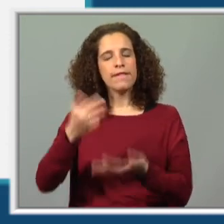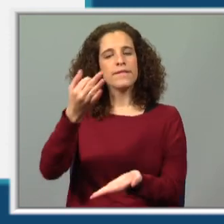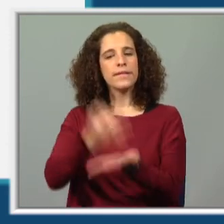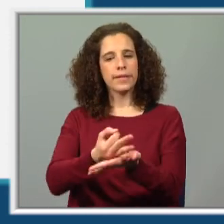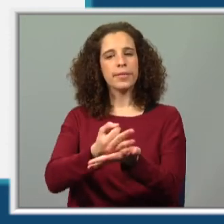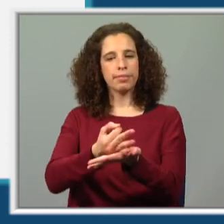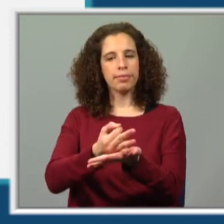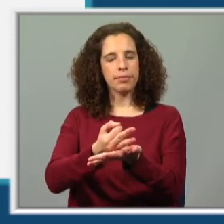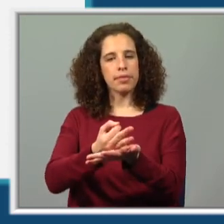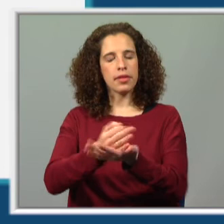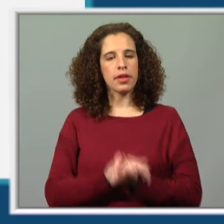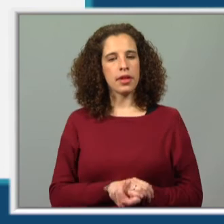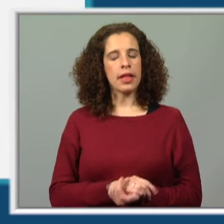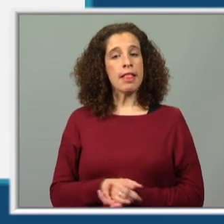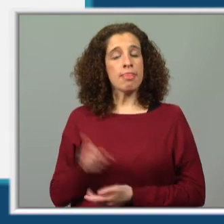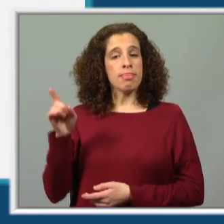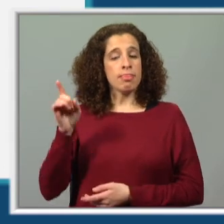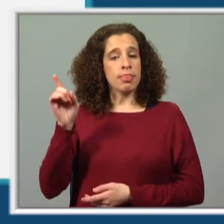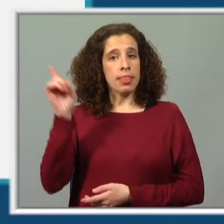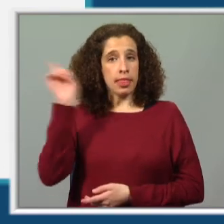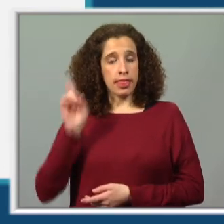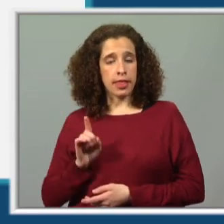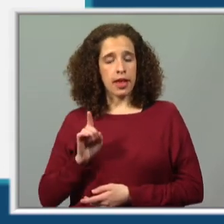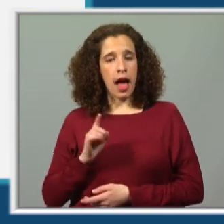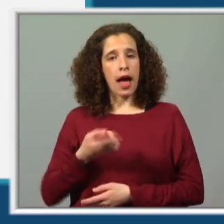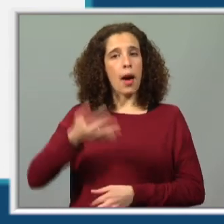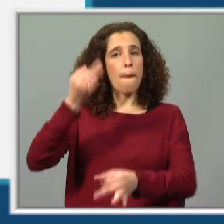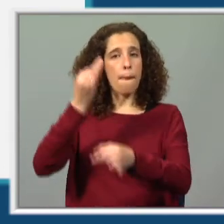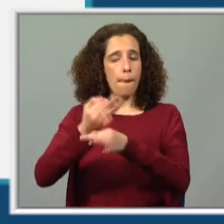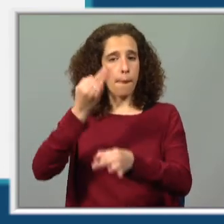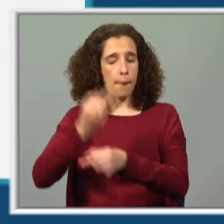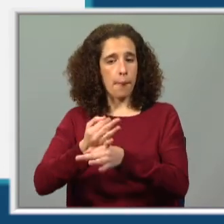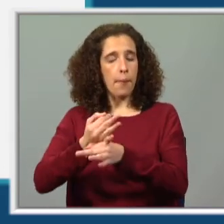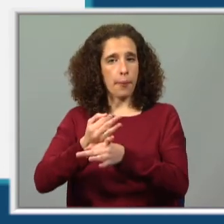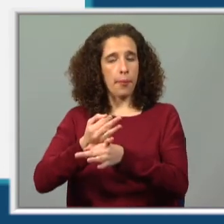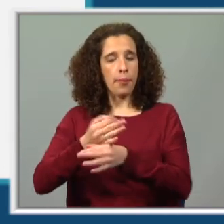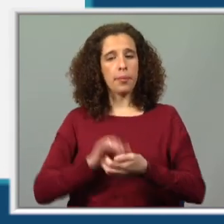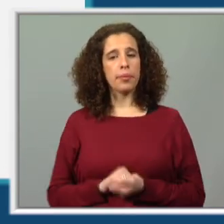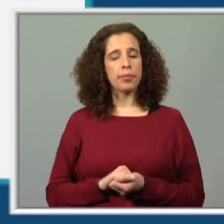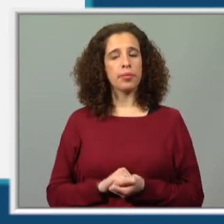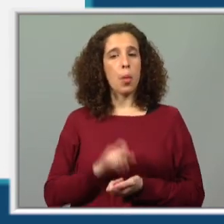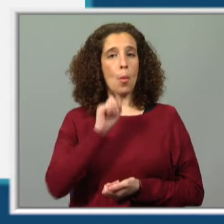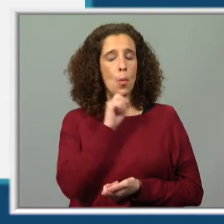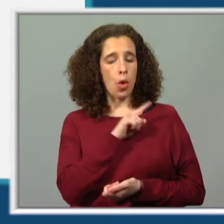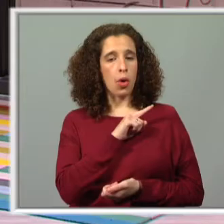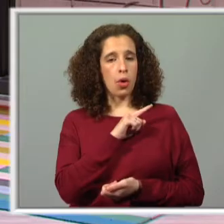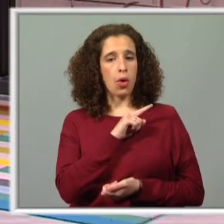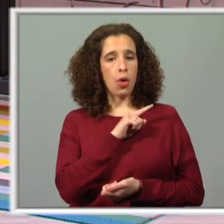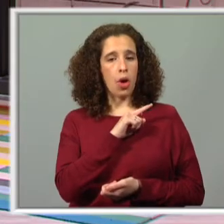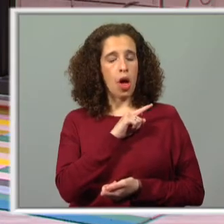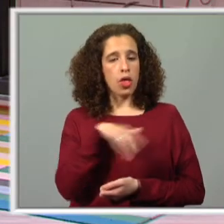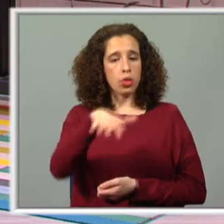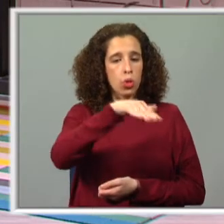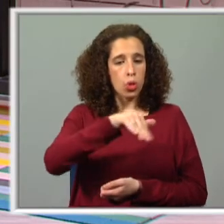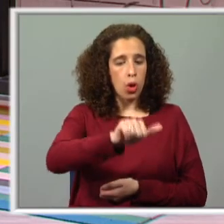feriados, ou seja, dias que há uma celebração, uma comemoração, que pode ser local,